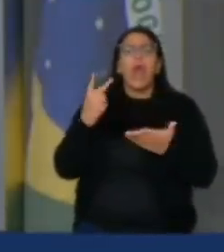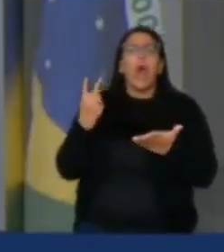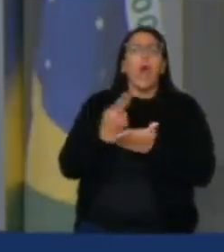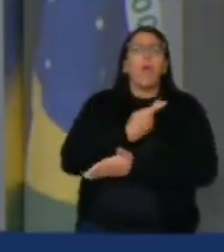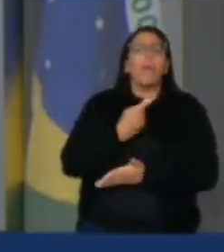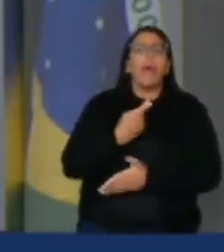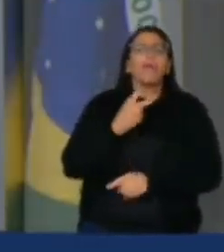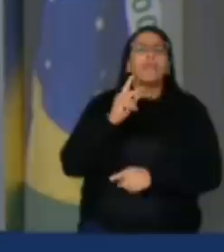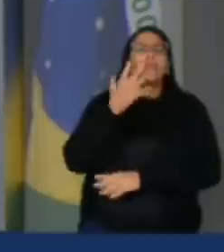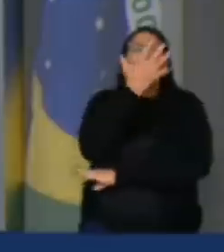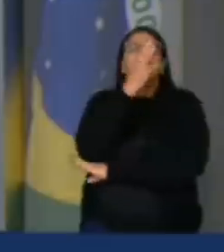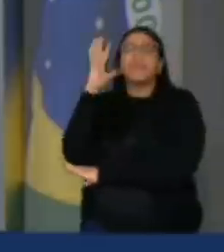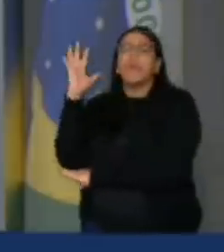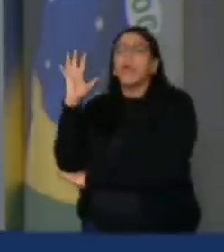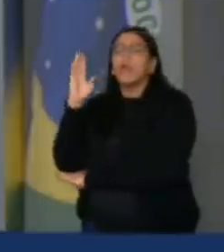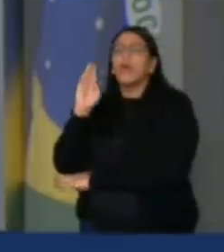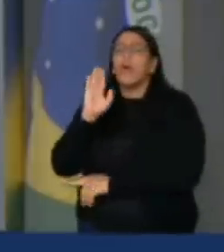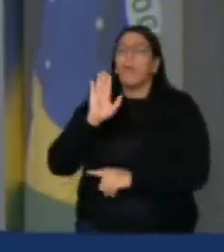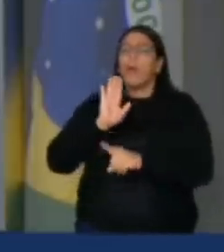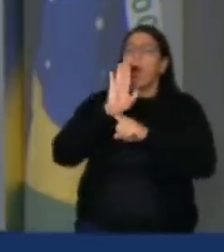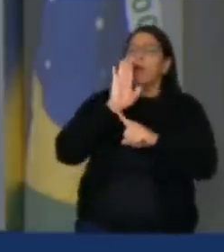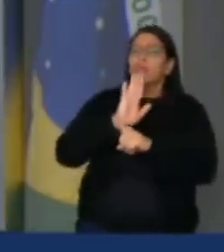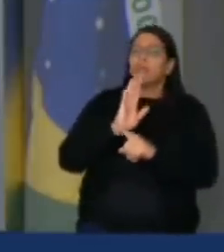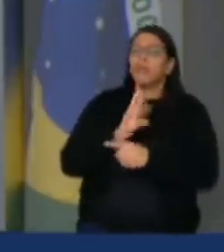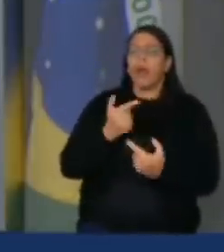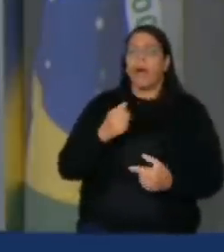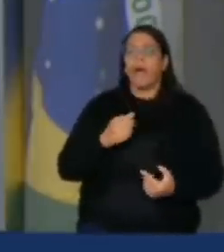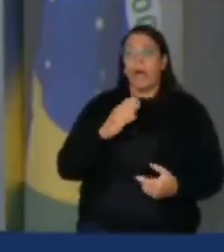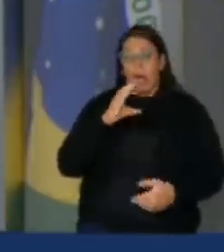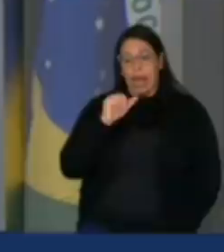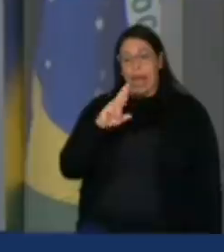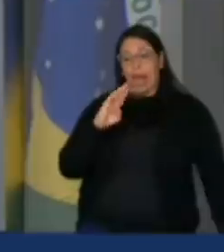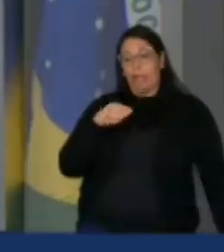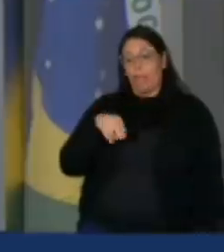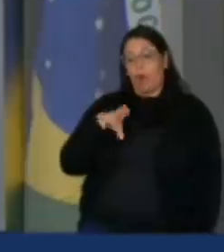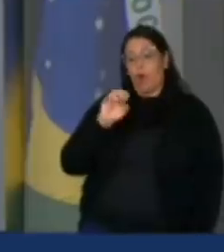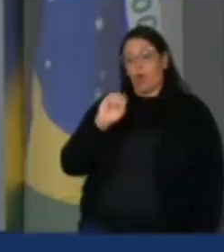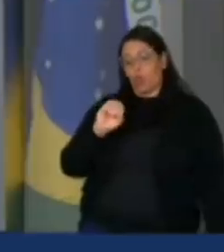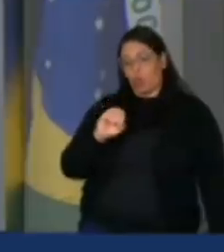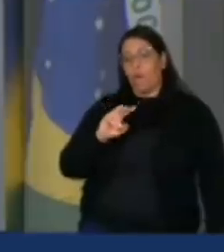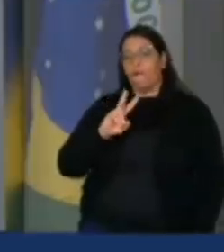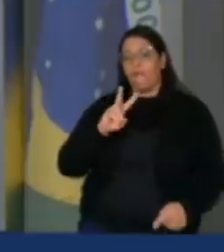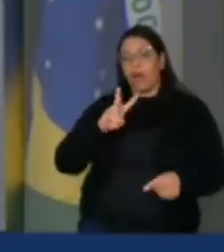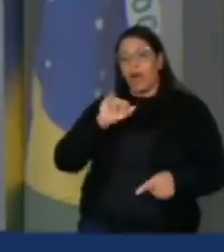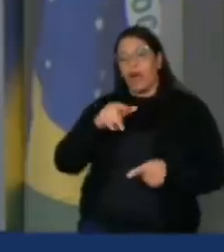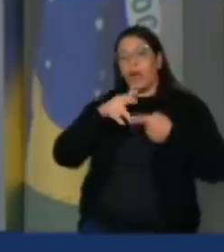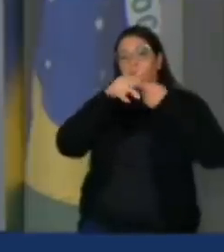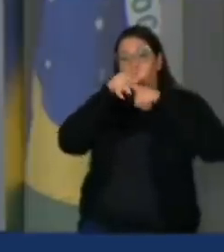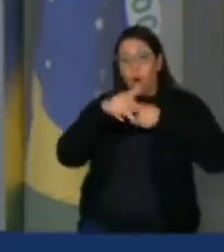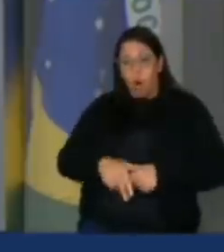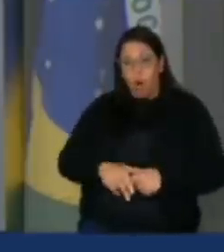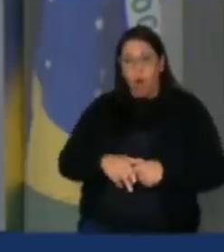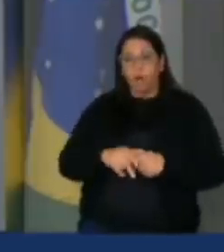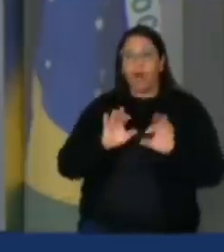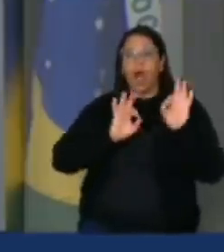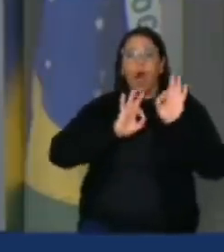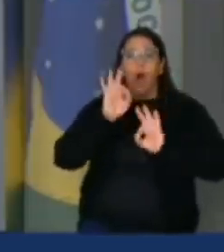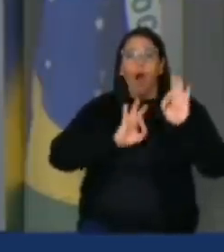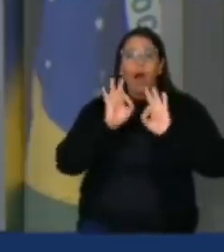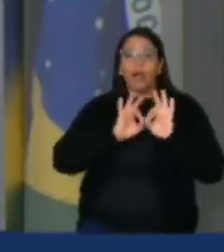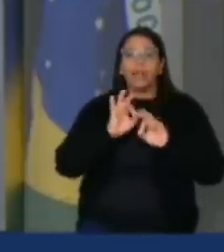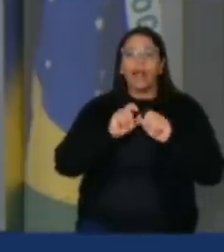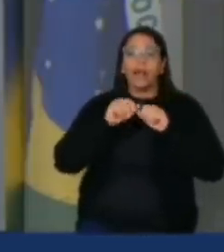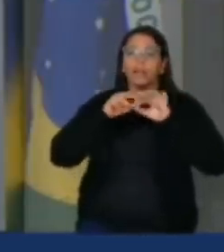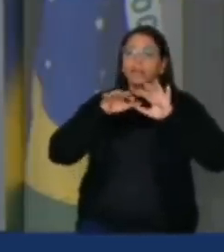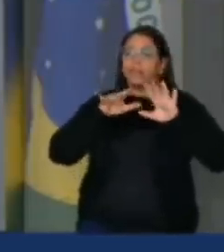em prol do meio ambiente. E o mercado de carbono é muito importante porque ele vai regulamentar as emissões de gás carbônico, as